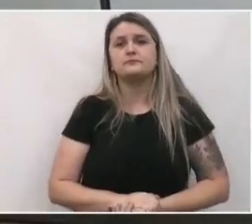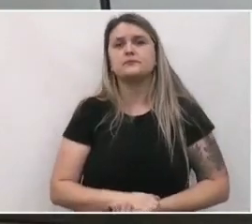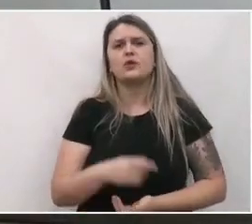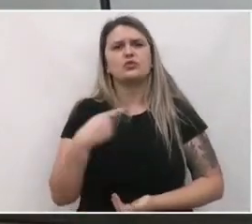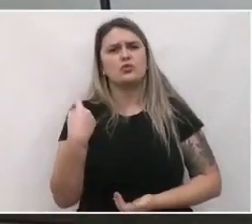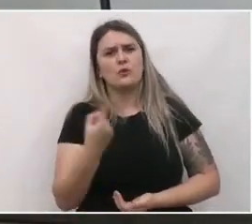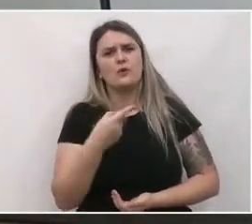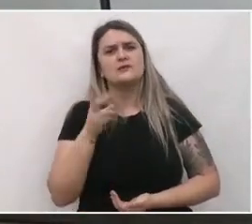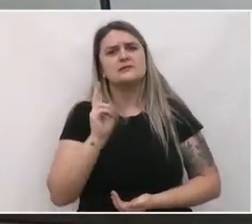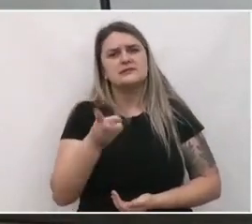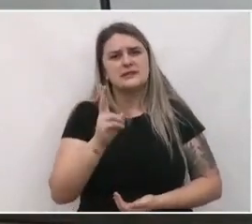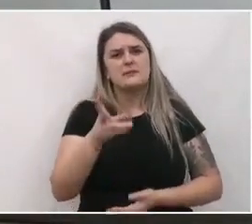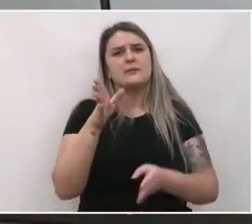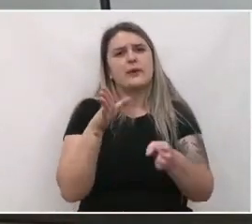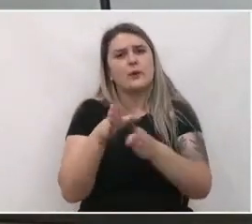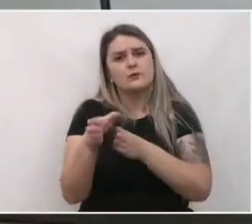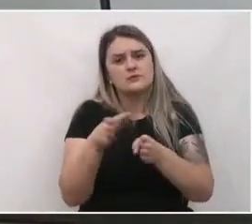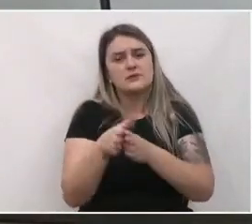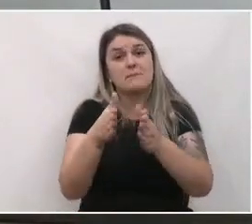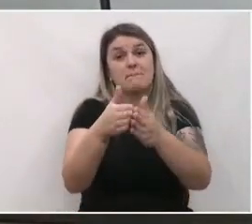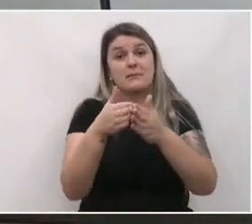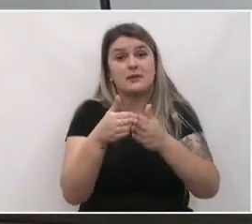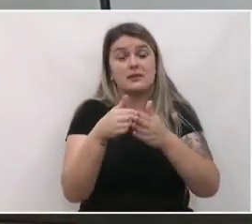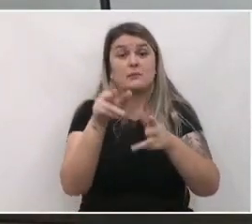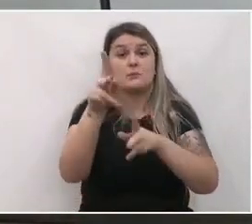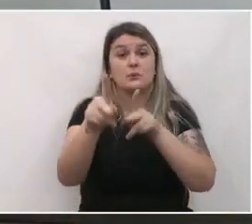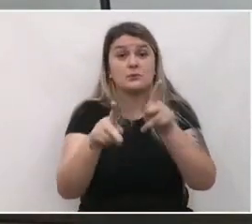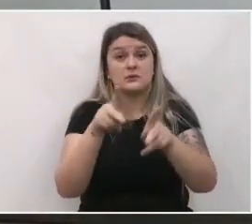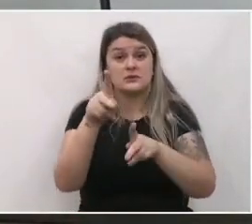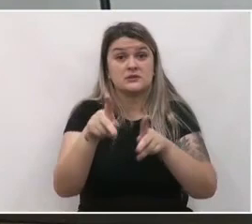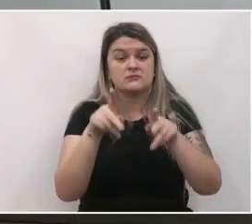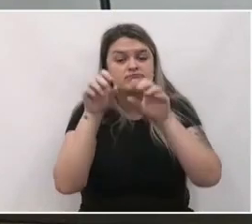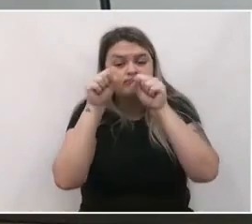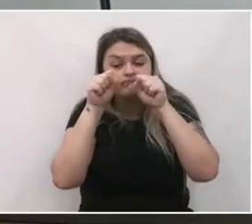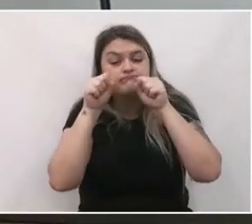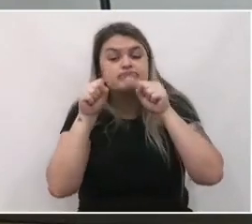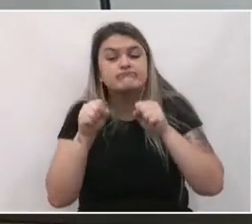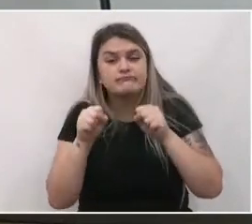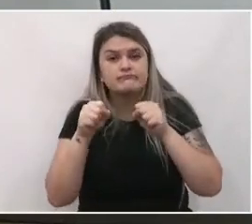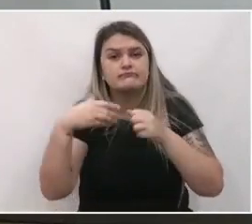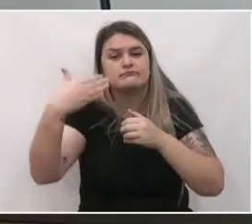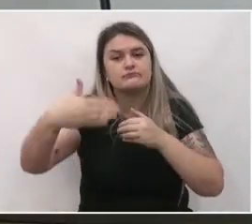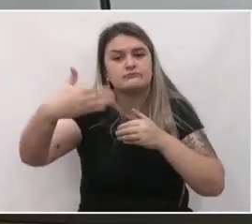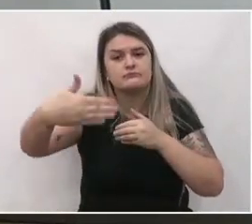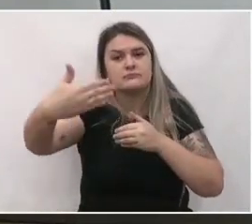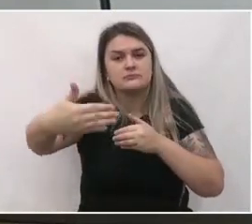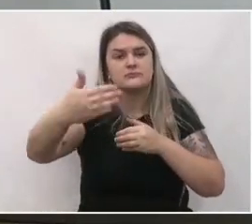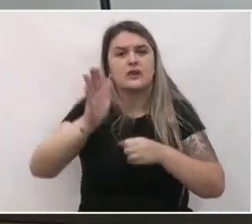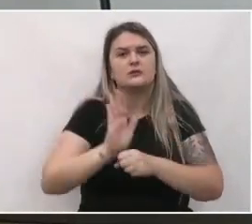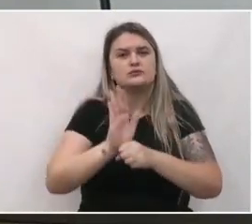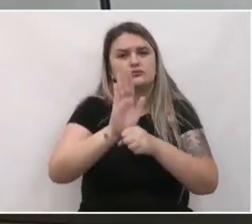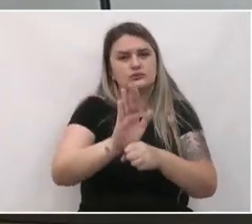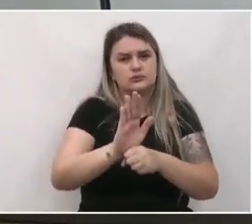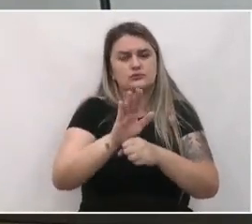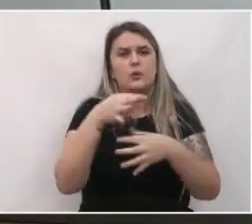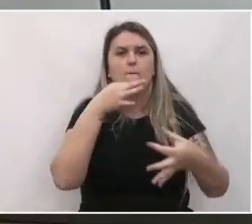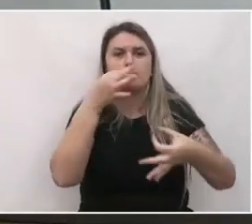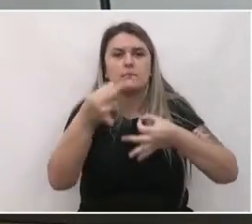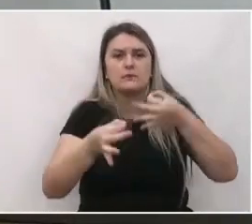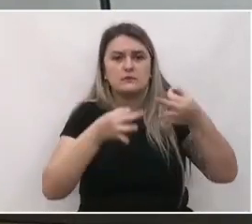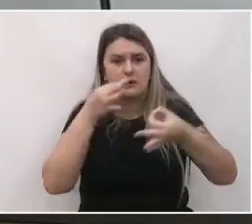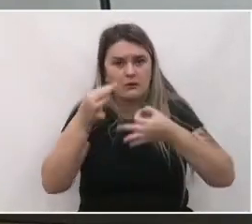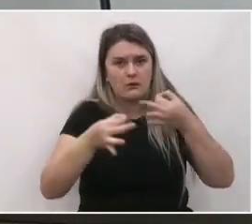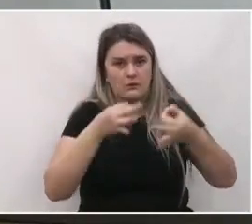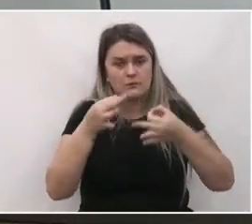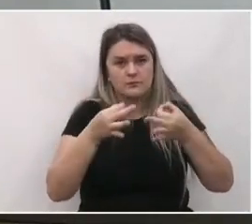sempre aconselha e solicita que a população acompanhe todo o processo e contribua com as suas sugestões,